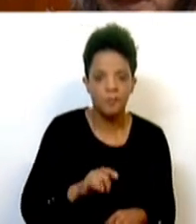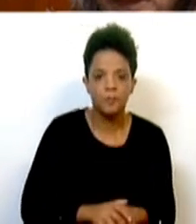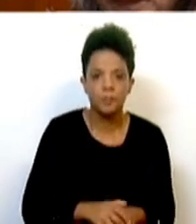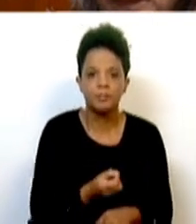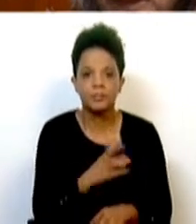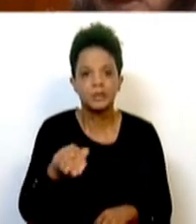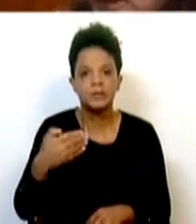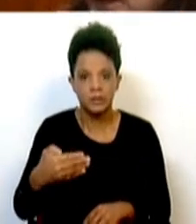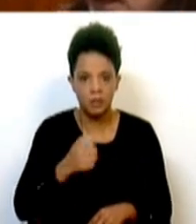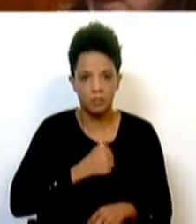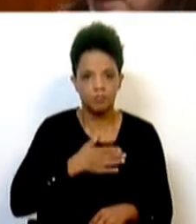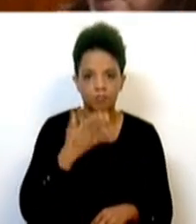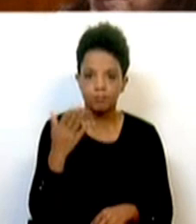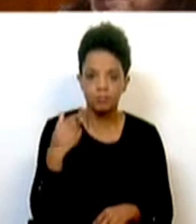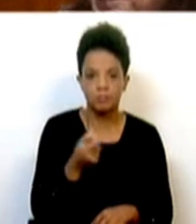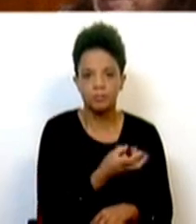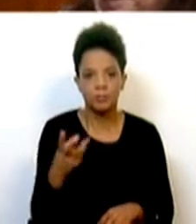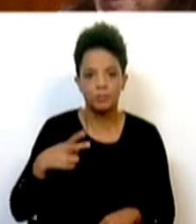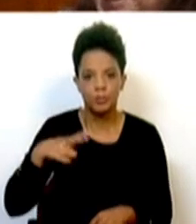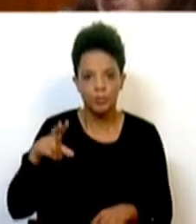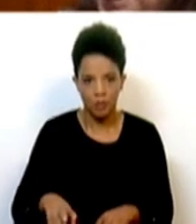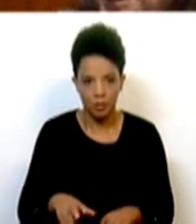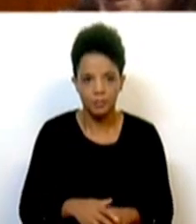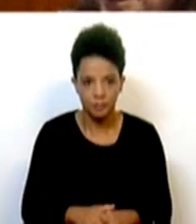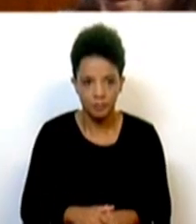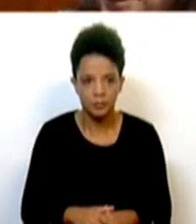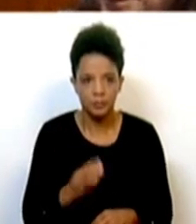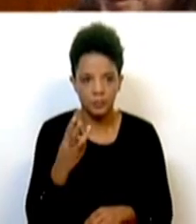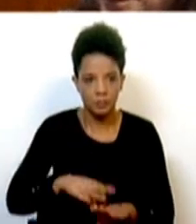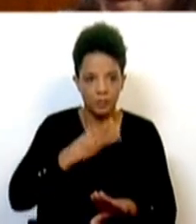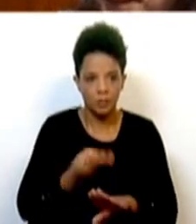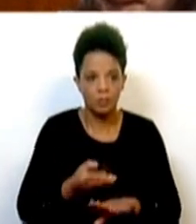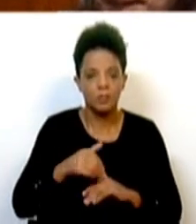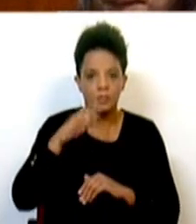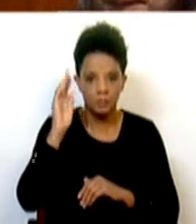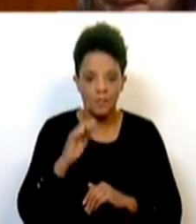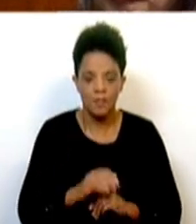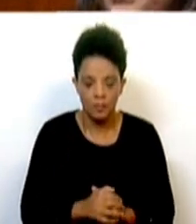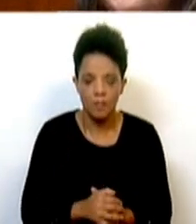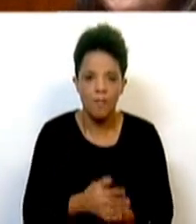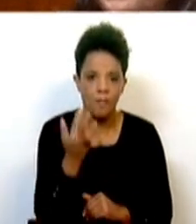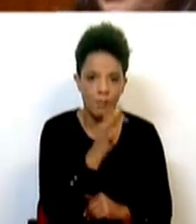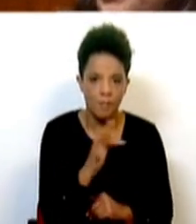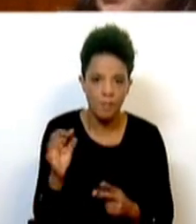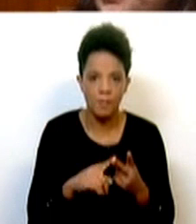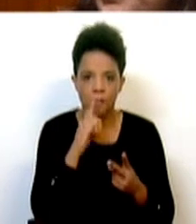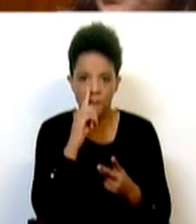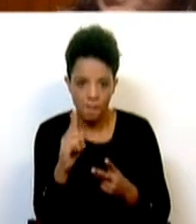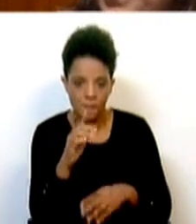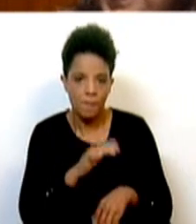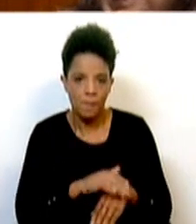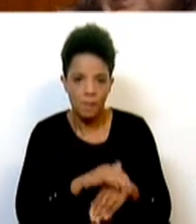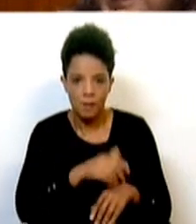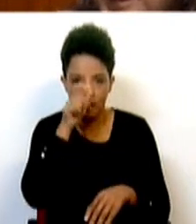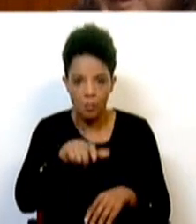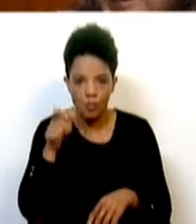unicórnios, não é por acaso que o número de unicórnios em Portugal é mais do triplo daquele que é em França ou na Alemanha pelo número